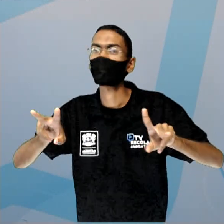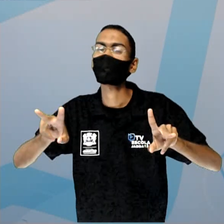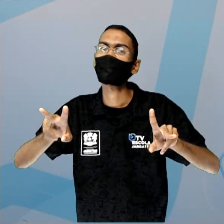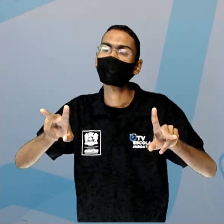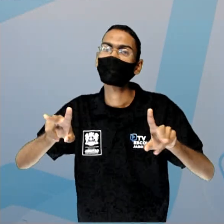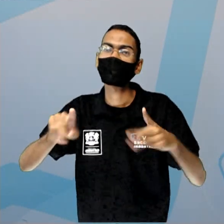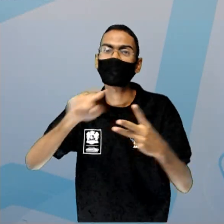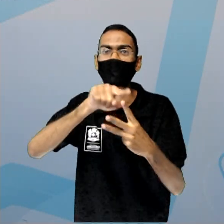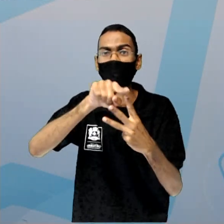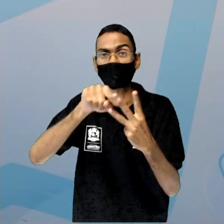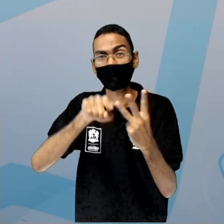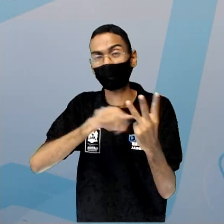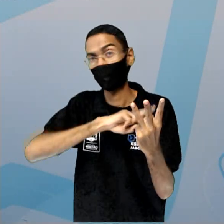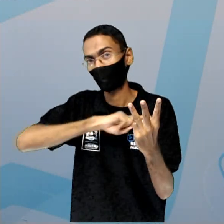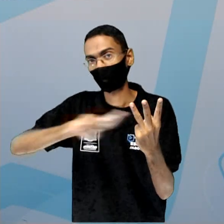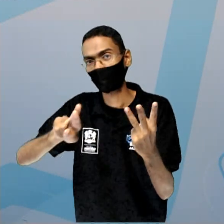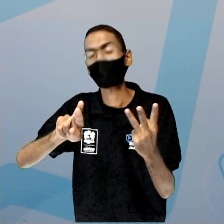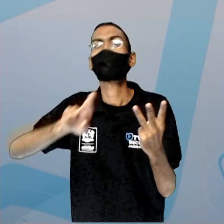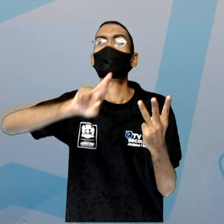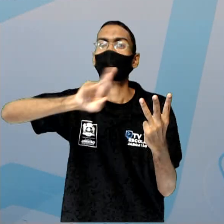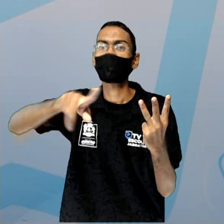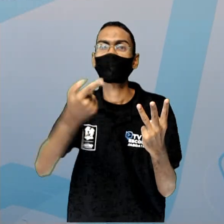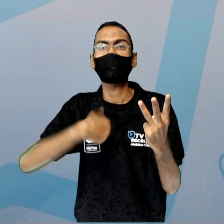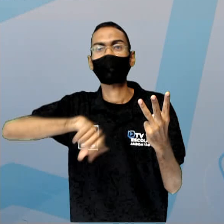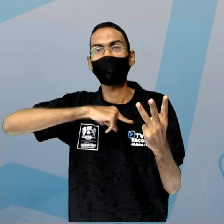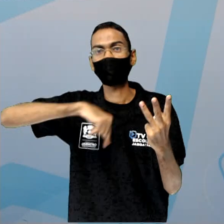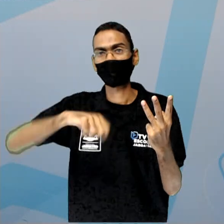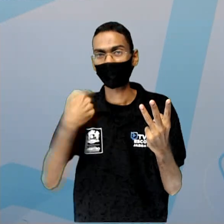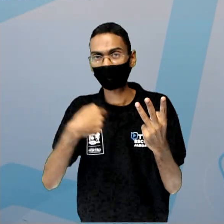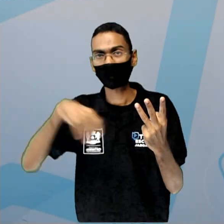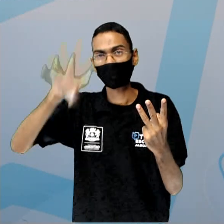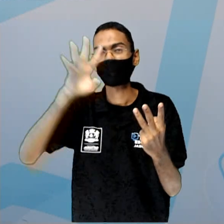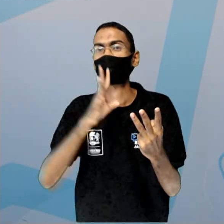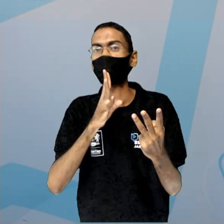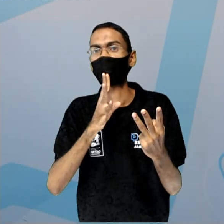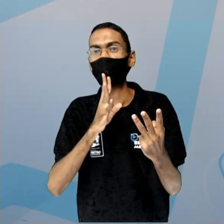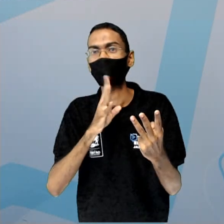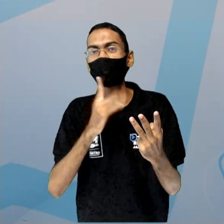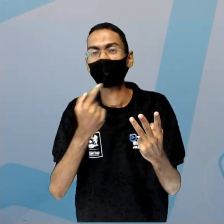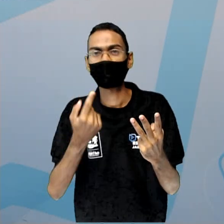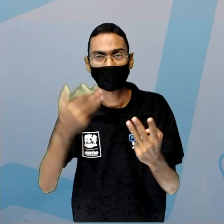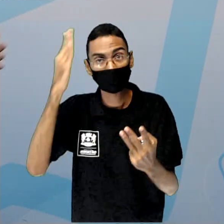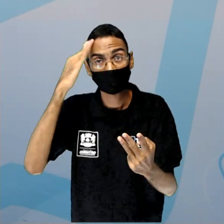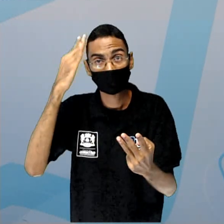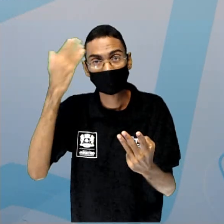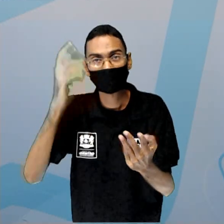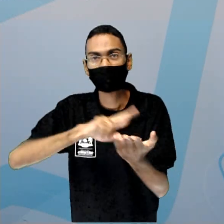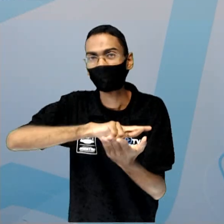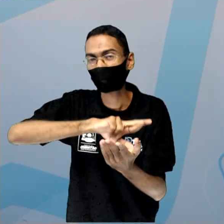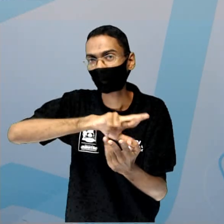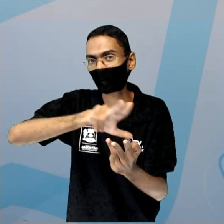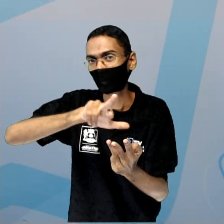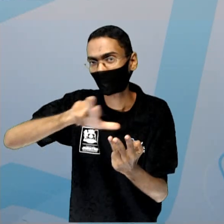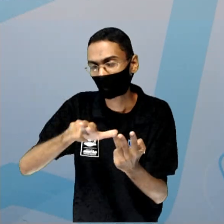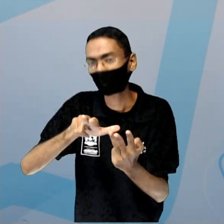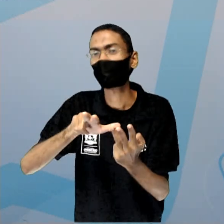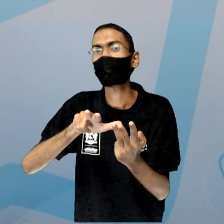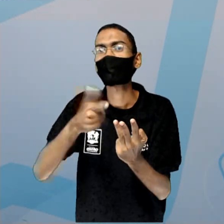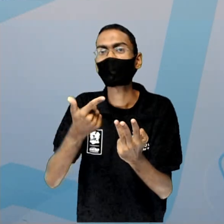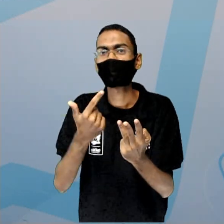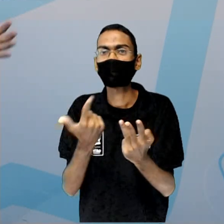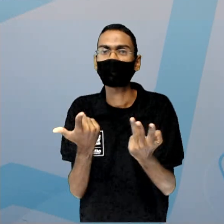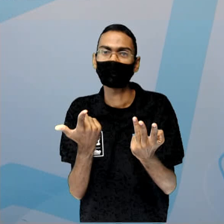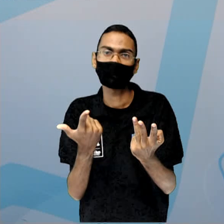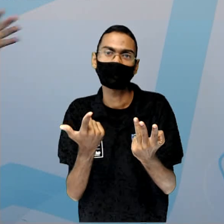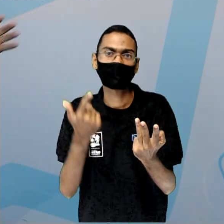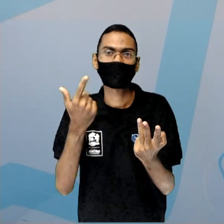está certo? Então, a precisa conhecer para entender as diferenças e não pensar que tudo é a mesma coisa. Mesma coisa é um caminhão